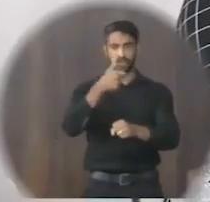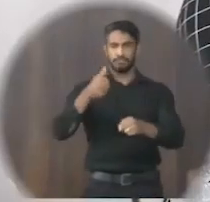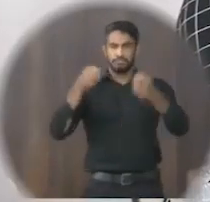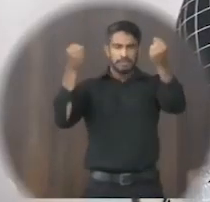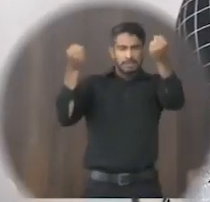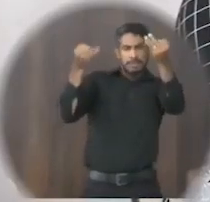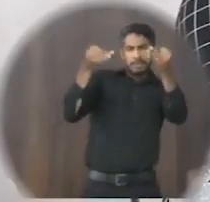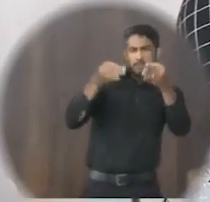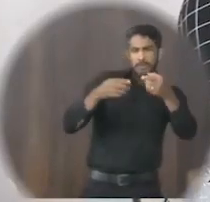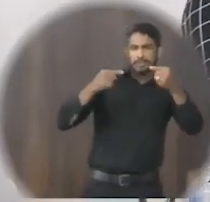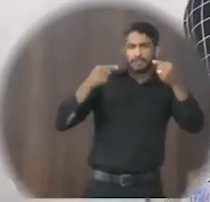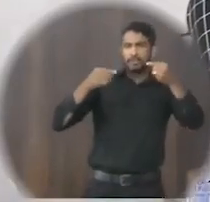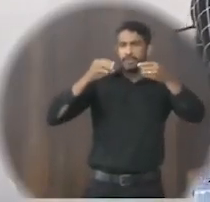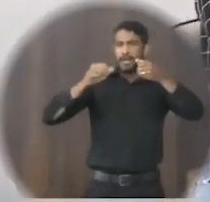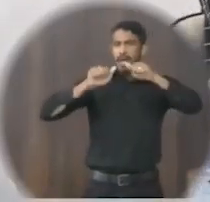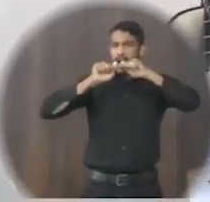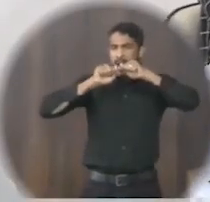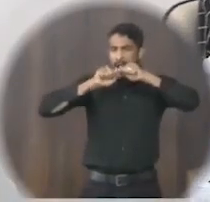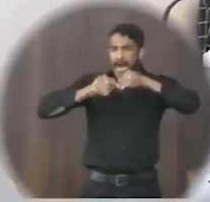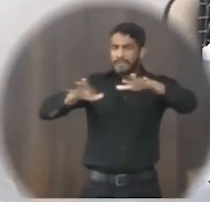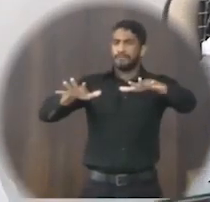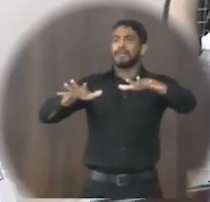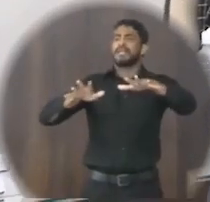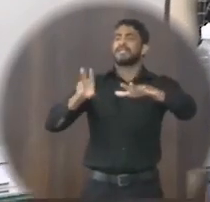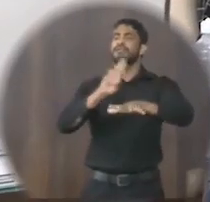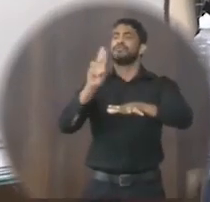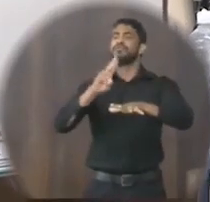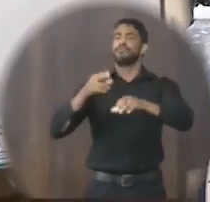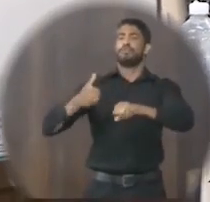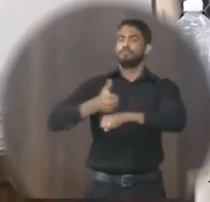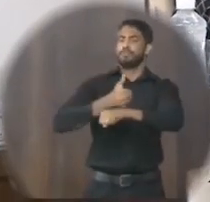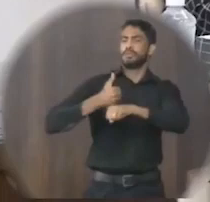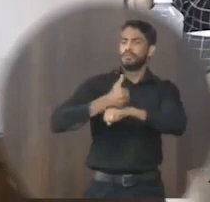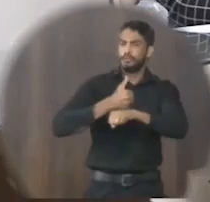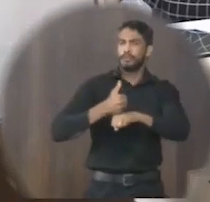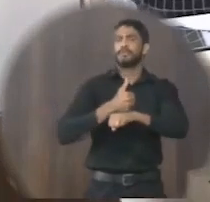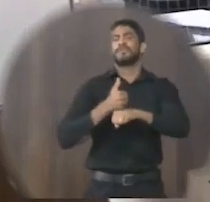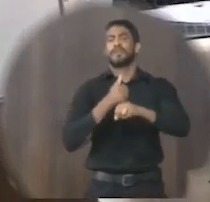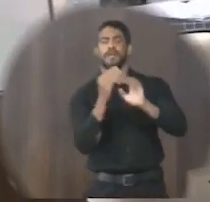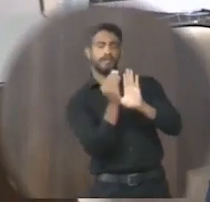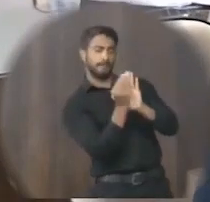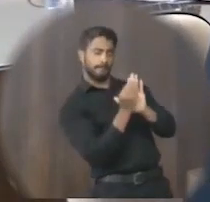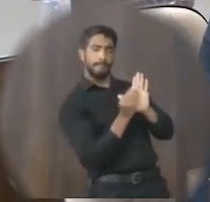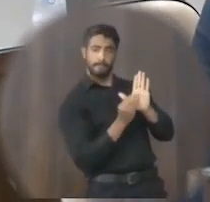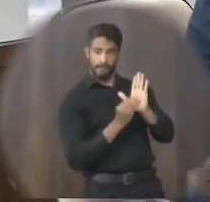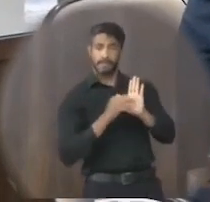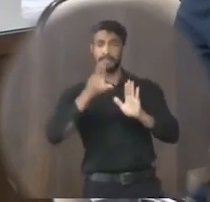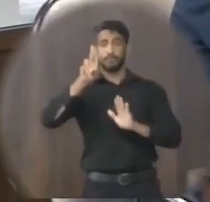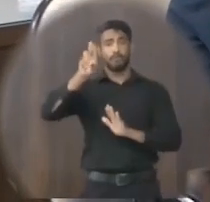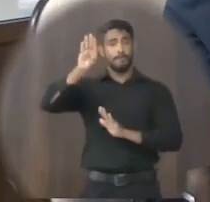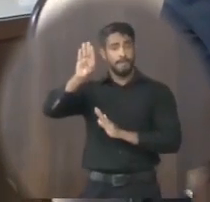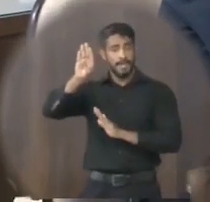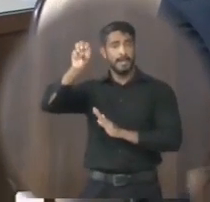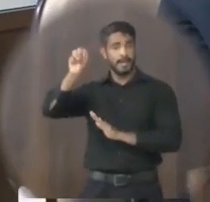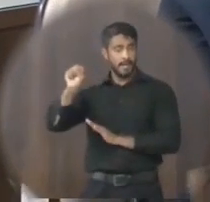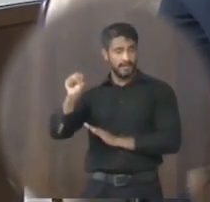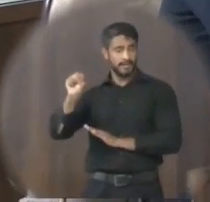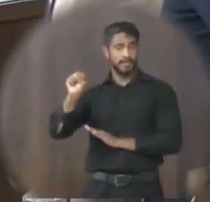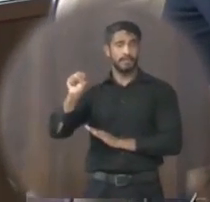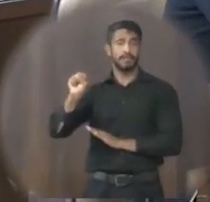dispõe sobre a divulgação do cronograma Com nome de profissionais atendentes Das unidades de saúde básicas